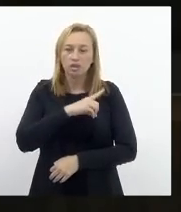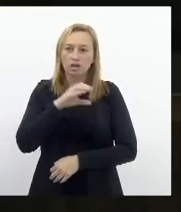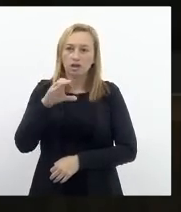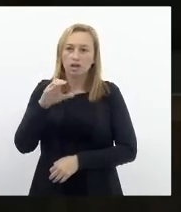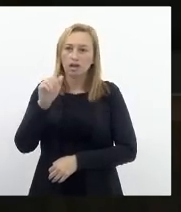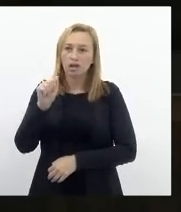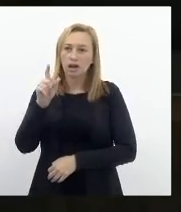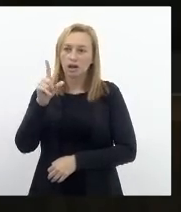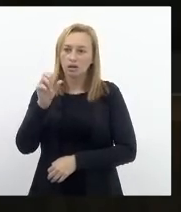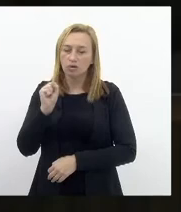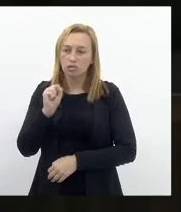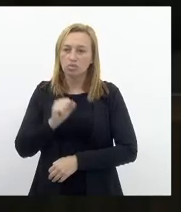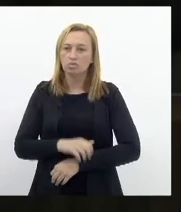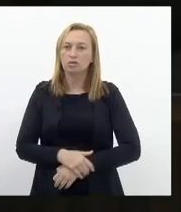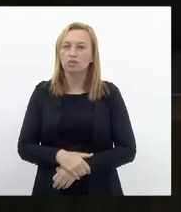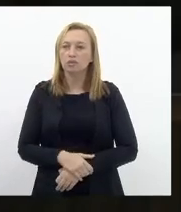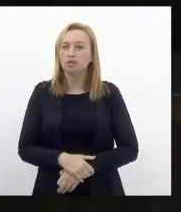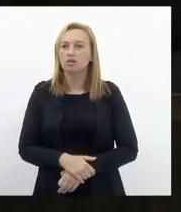Augusto.